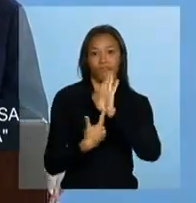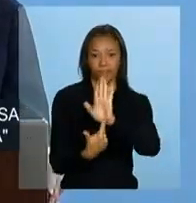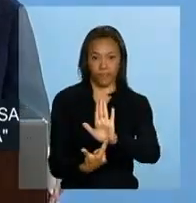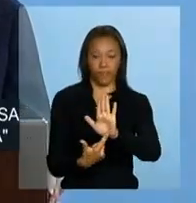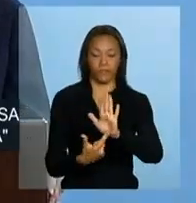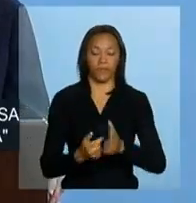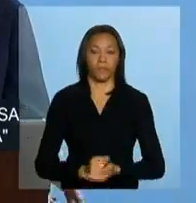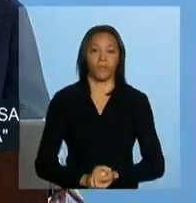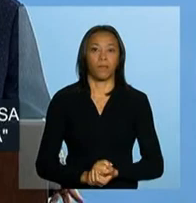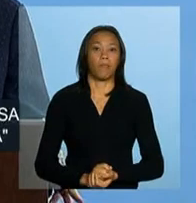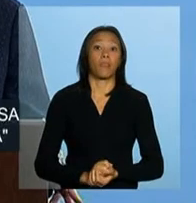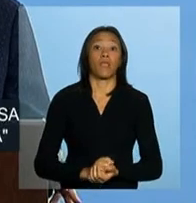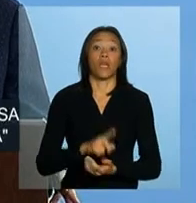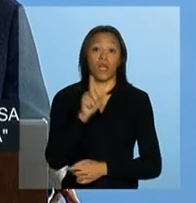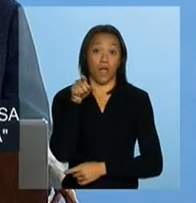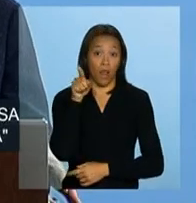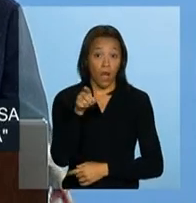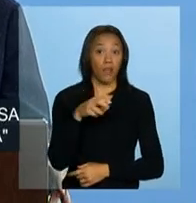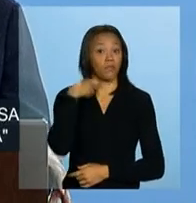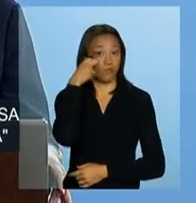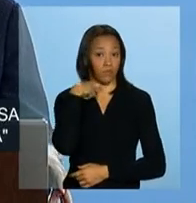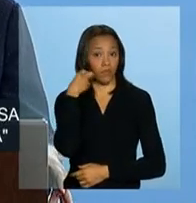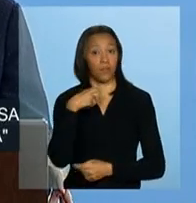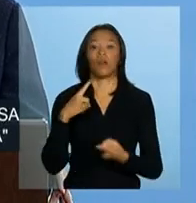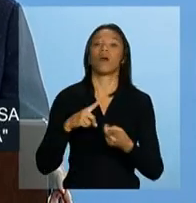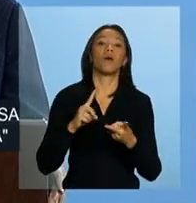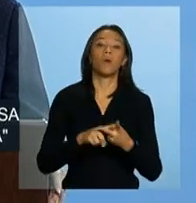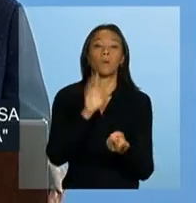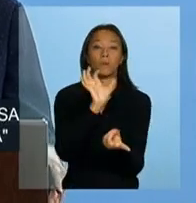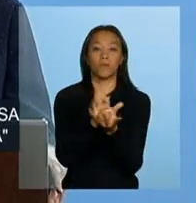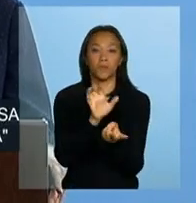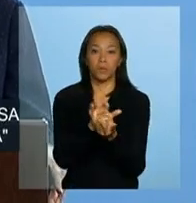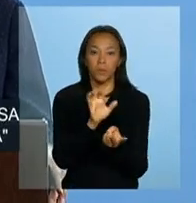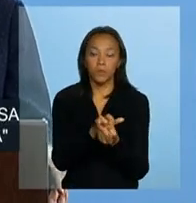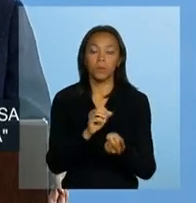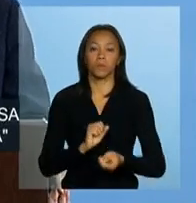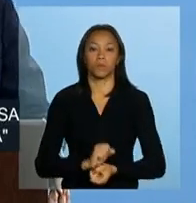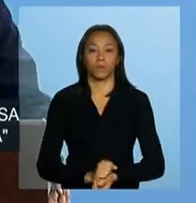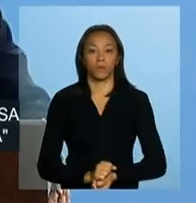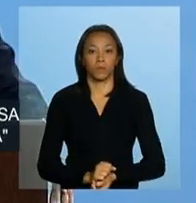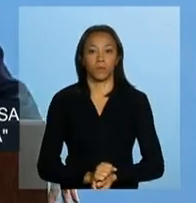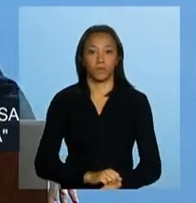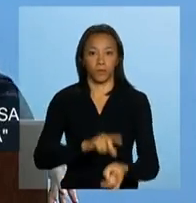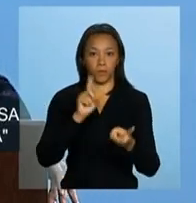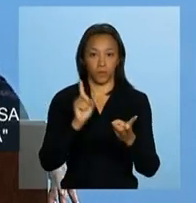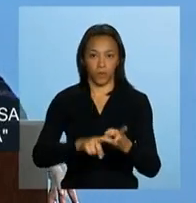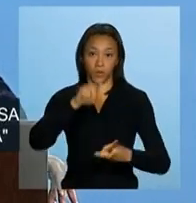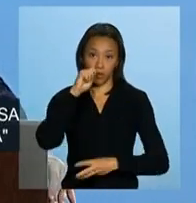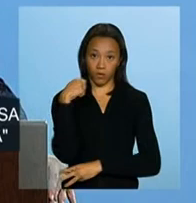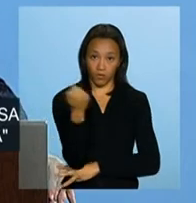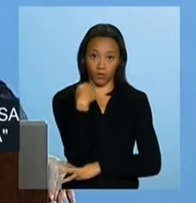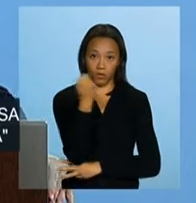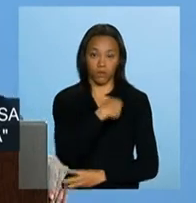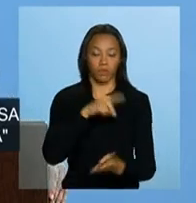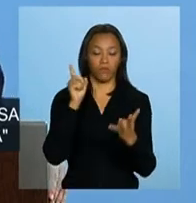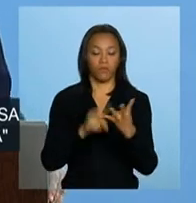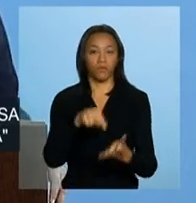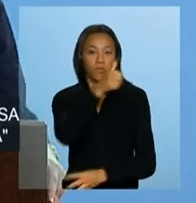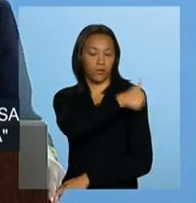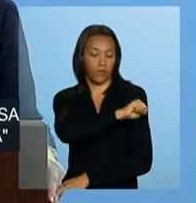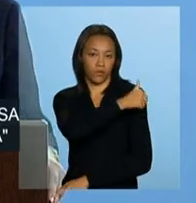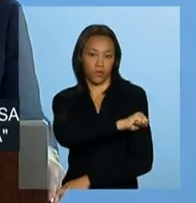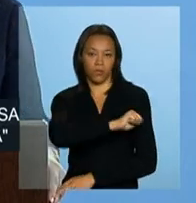Lá no Rio Grande do Norte, em Pernambuco, no Rio Grande do Sul e no Rio de Janeiro.